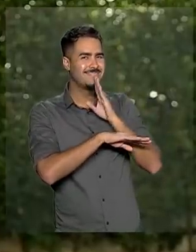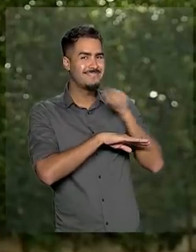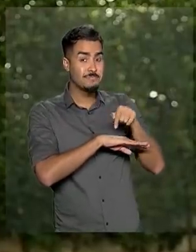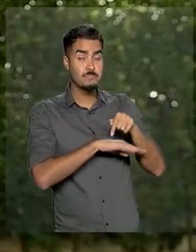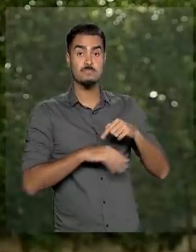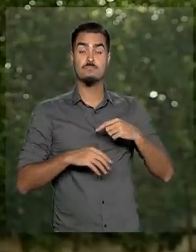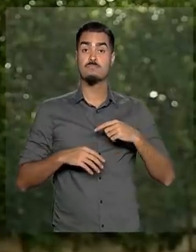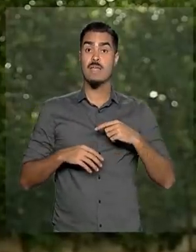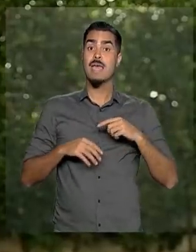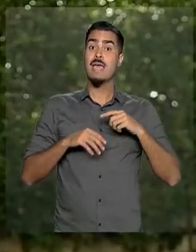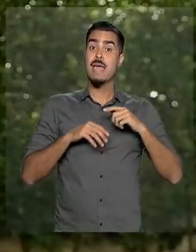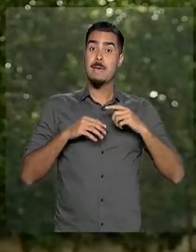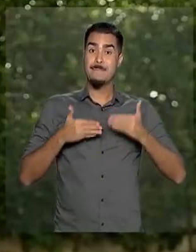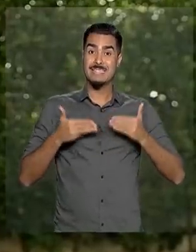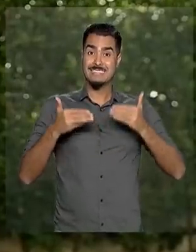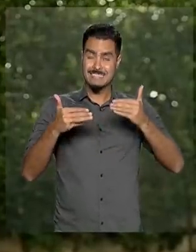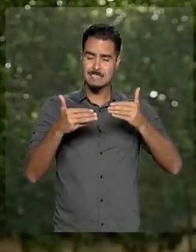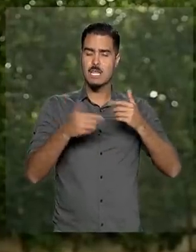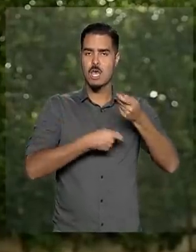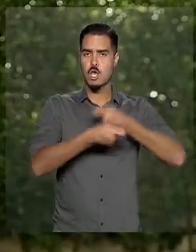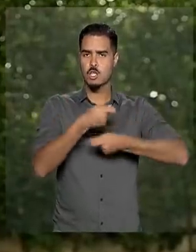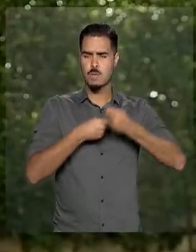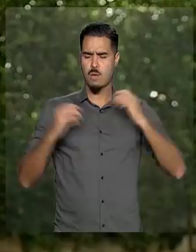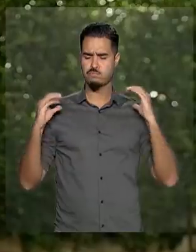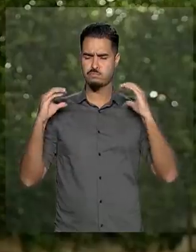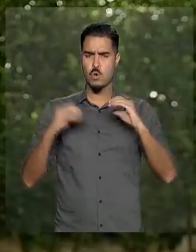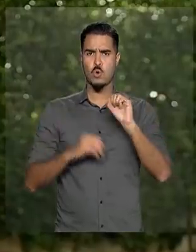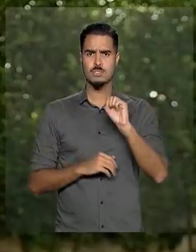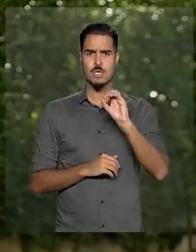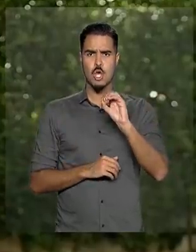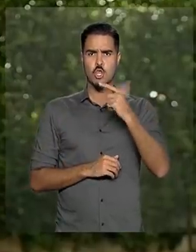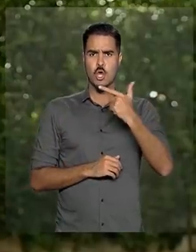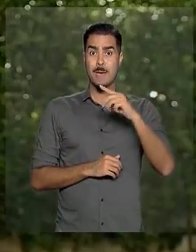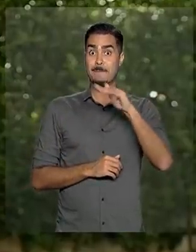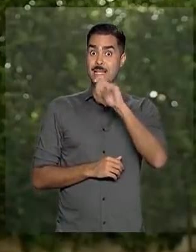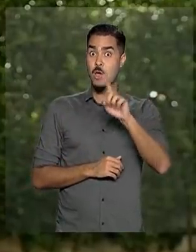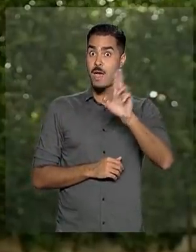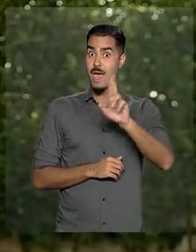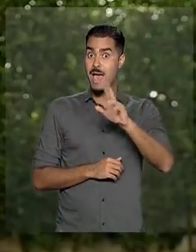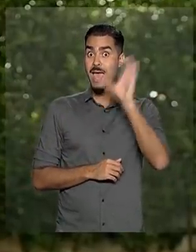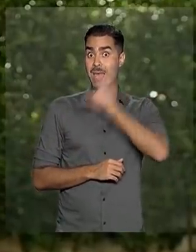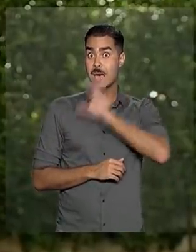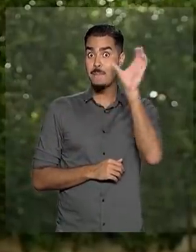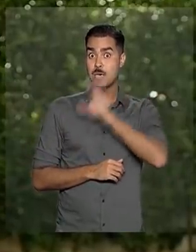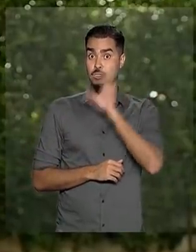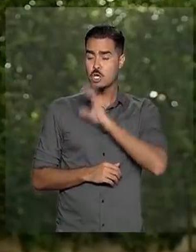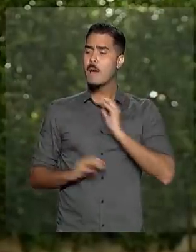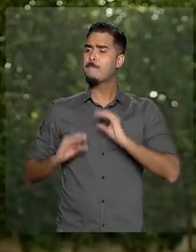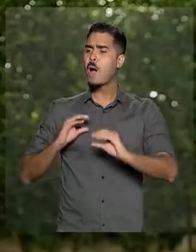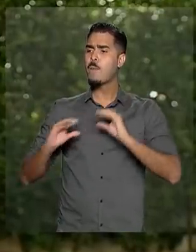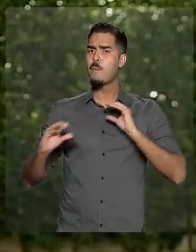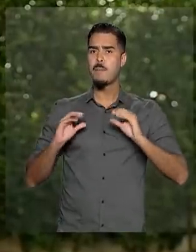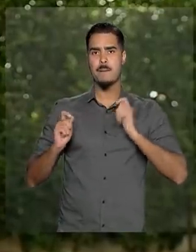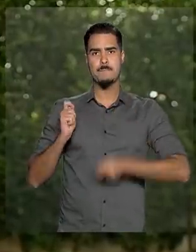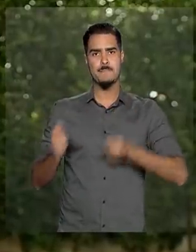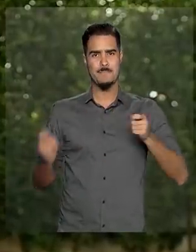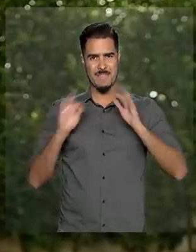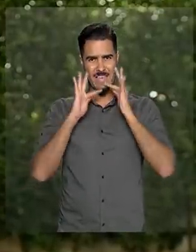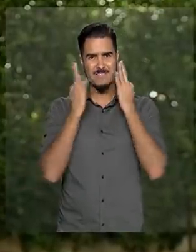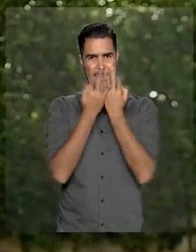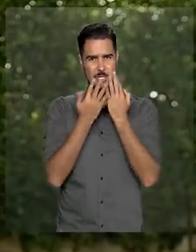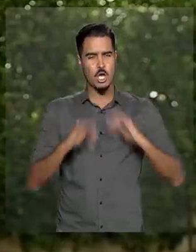liberou 802 milhões de reais em caráter de emergência para atender as famílias que foram